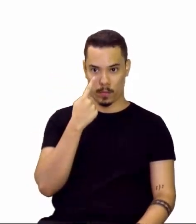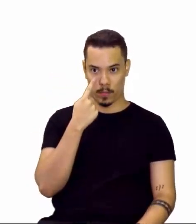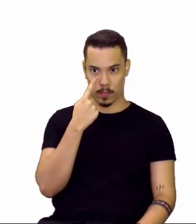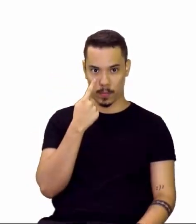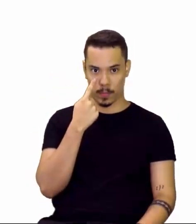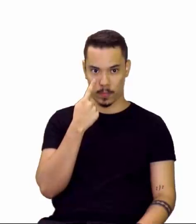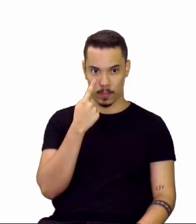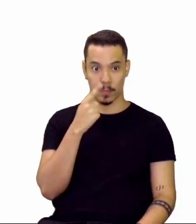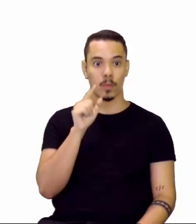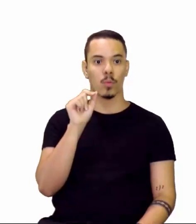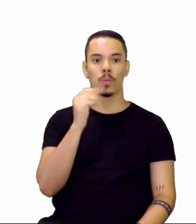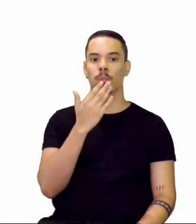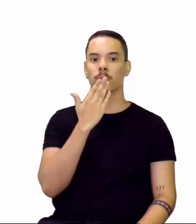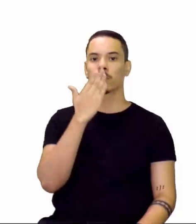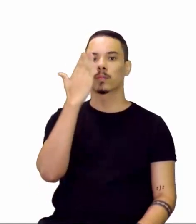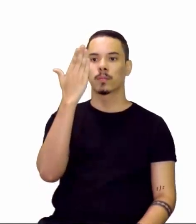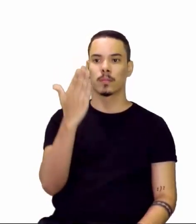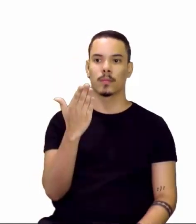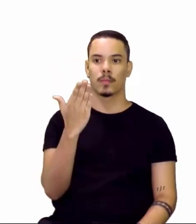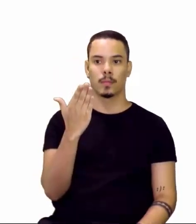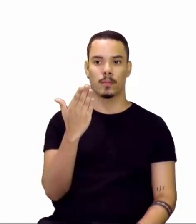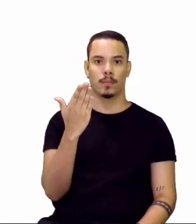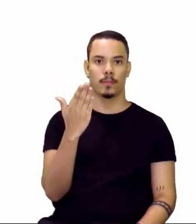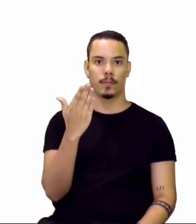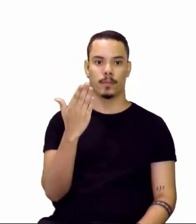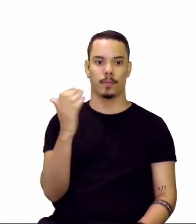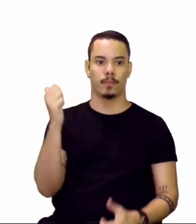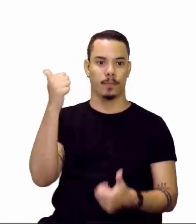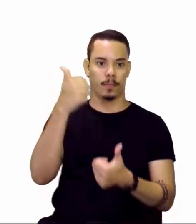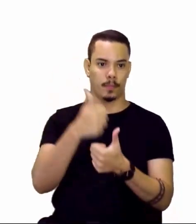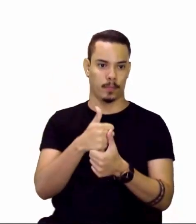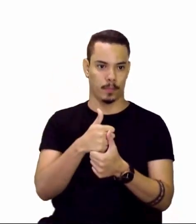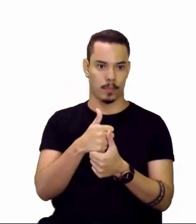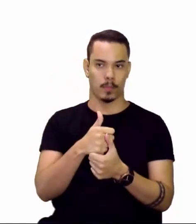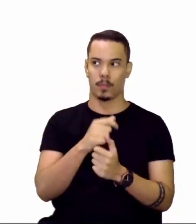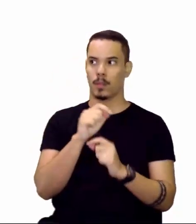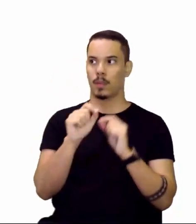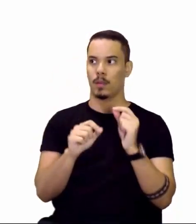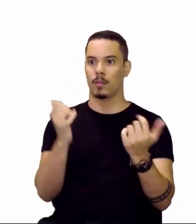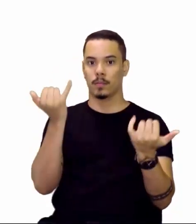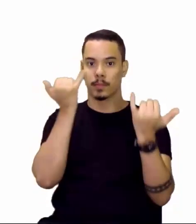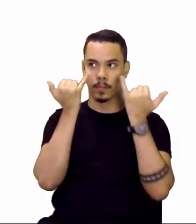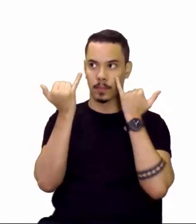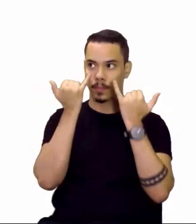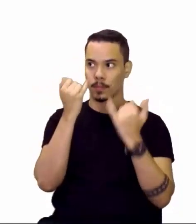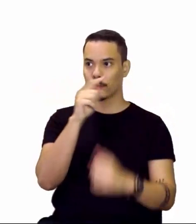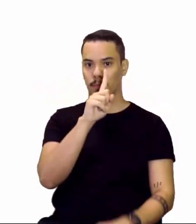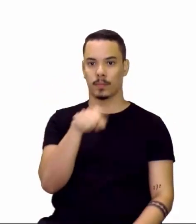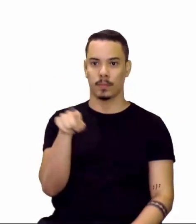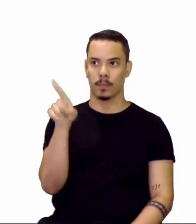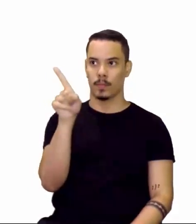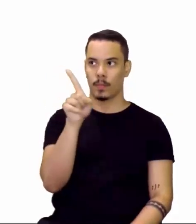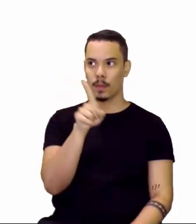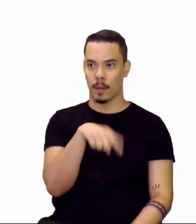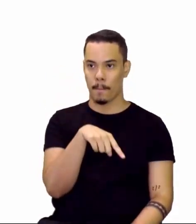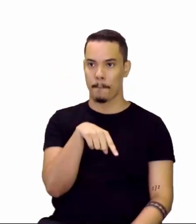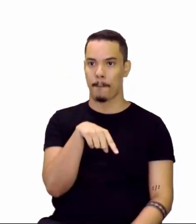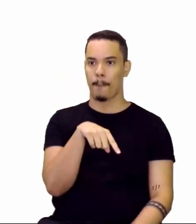o que ele está pedindo é que informe que você assinale a alternativa